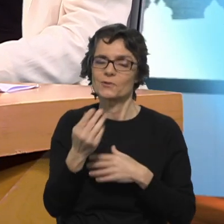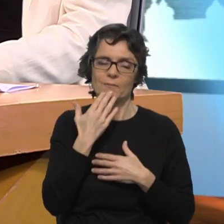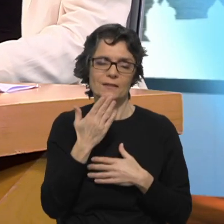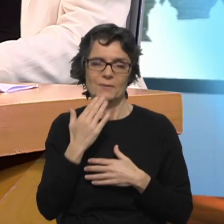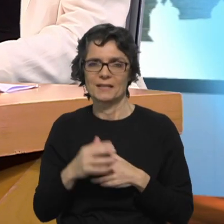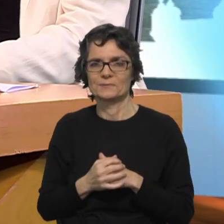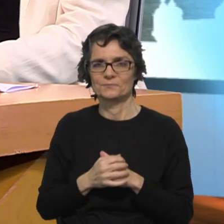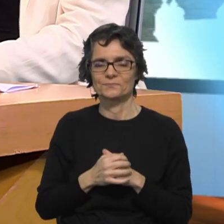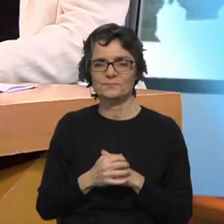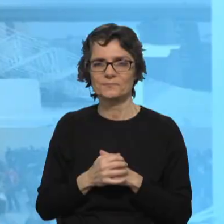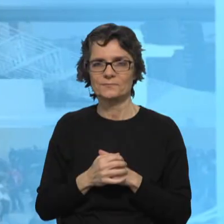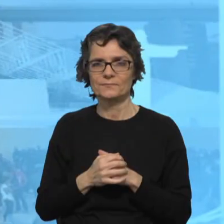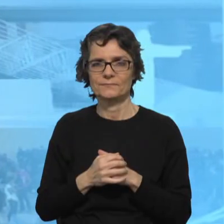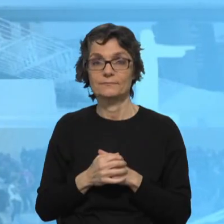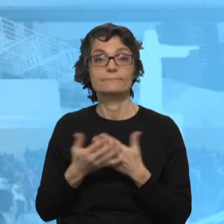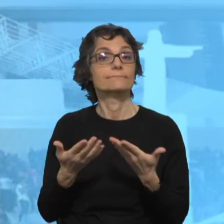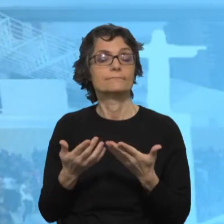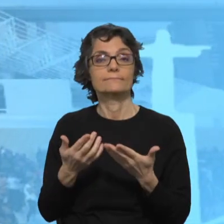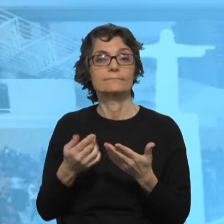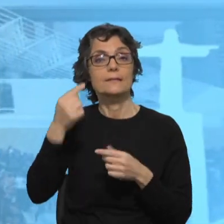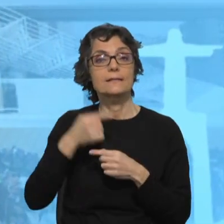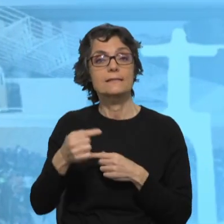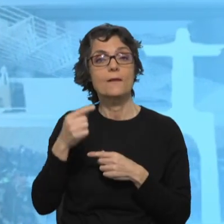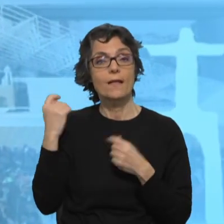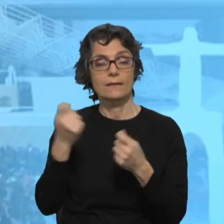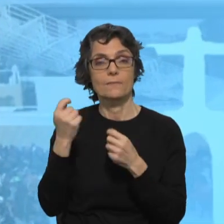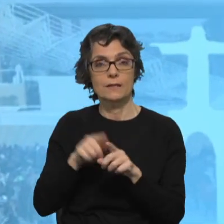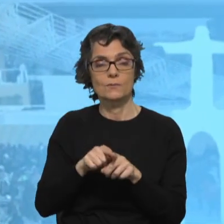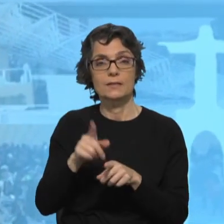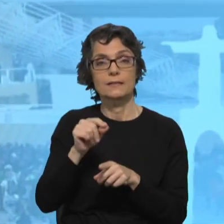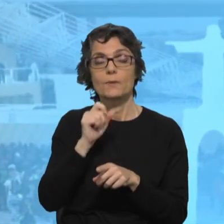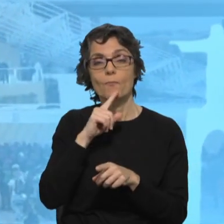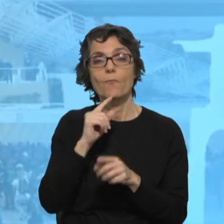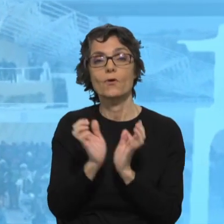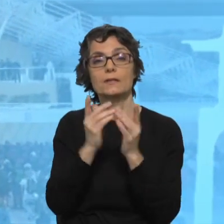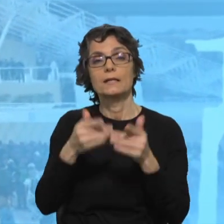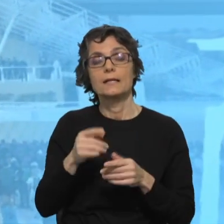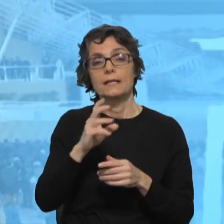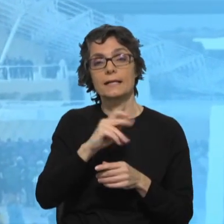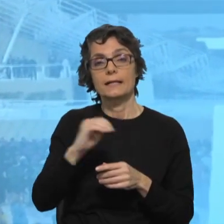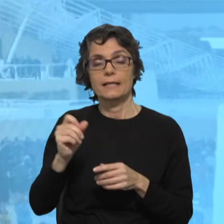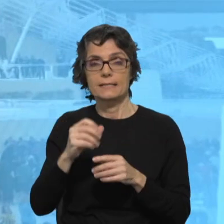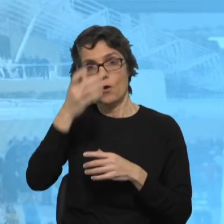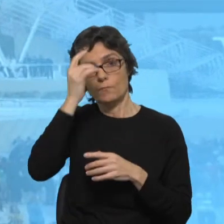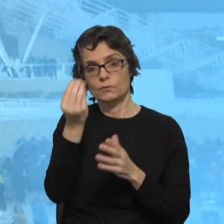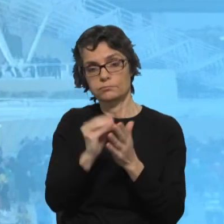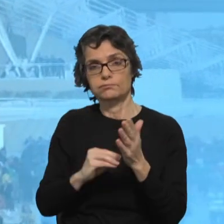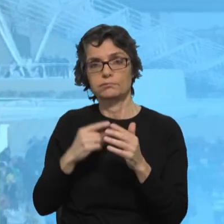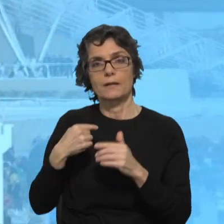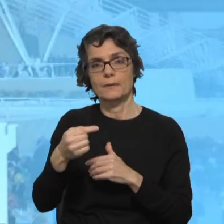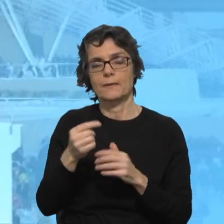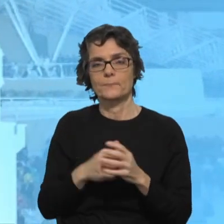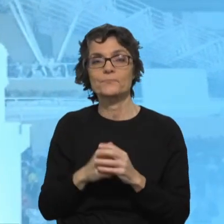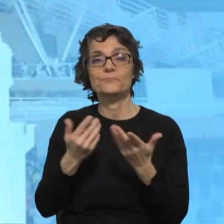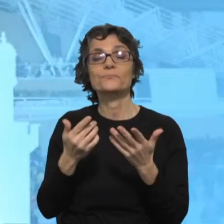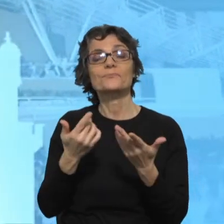Eclésia. Nestas semanas de campanha acompanhem também na Agência Eclésia a opinião que publicamos em cada dia. Votos